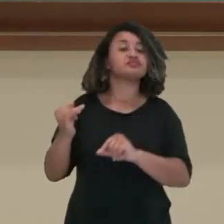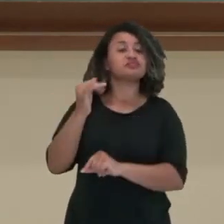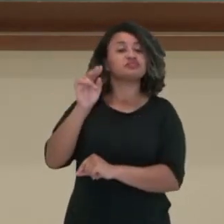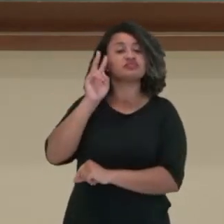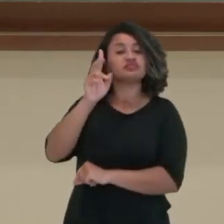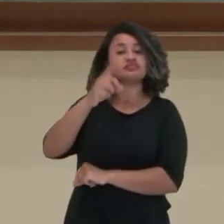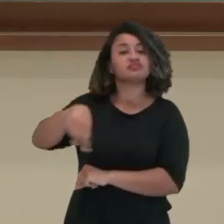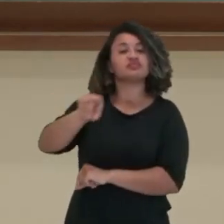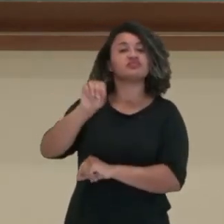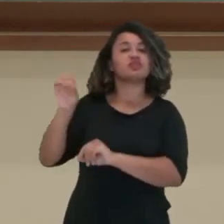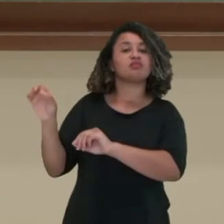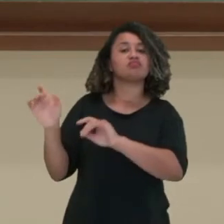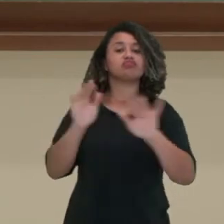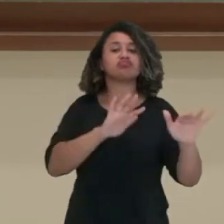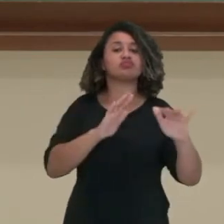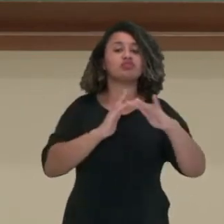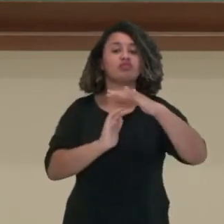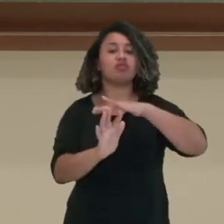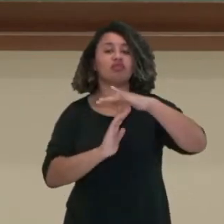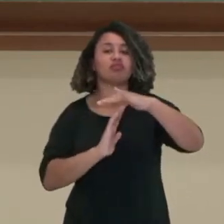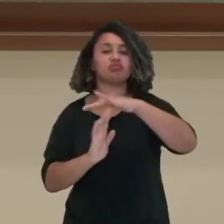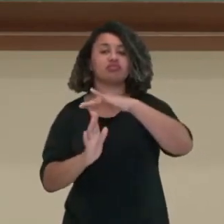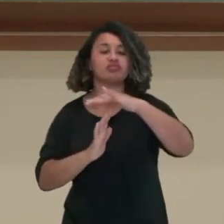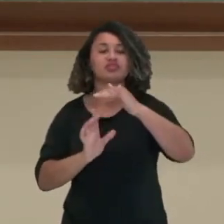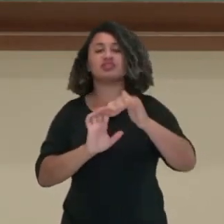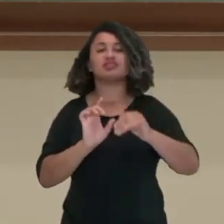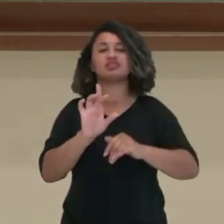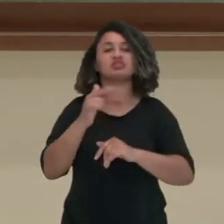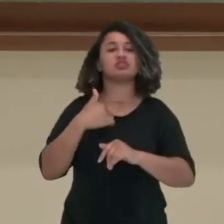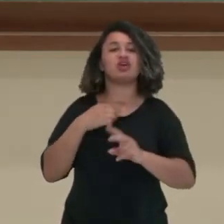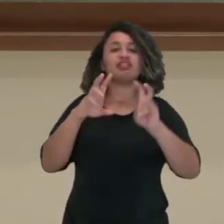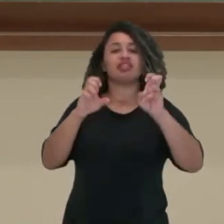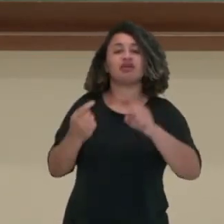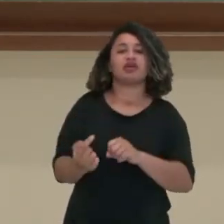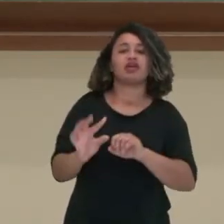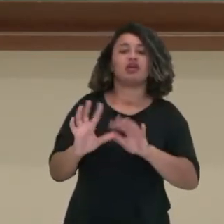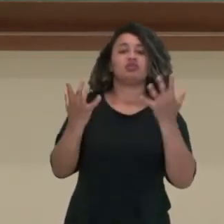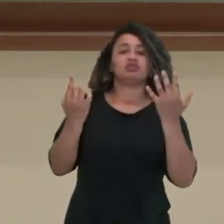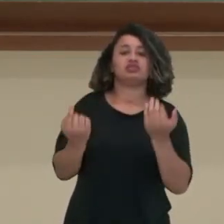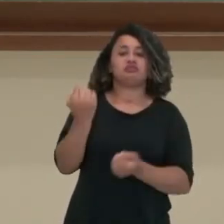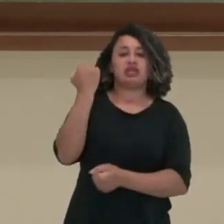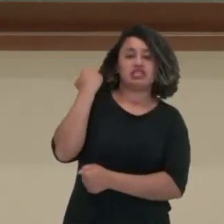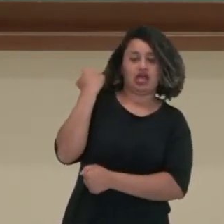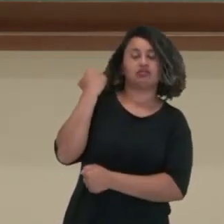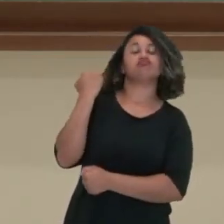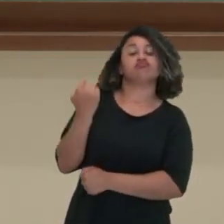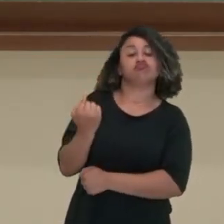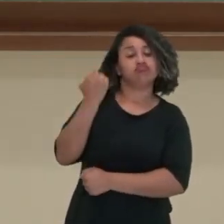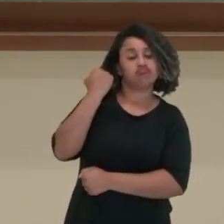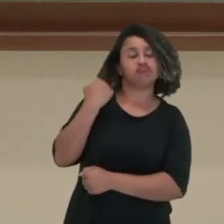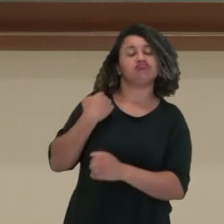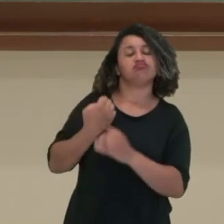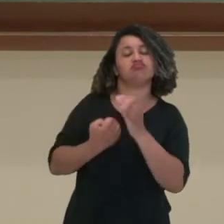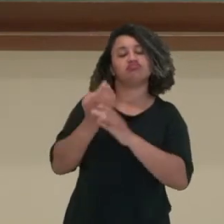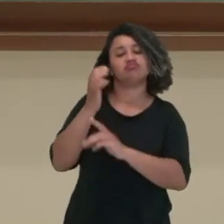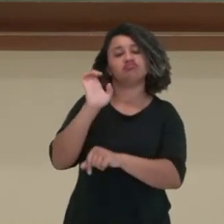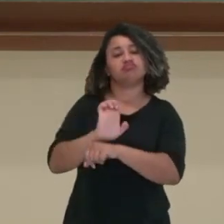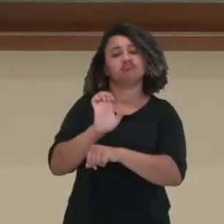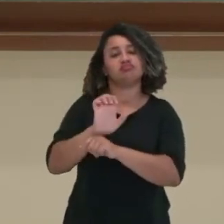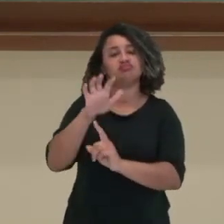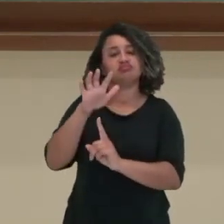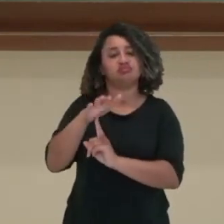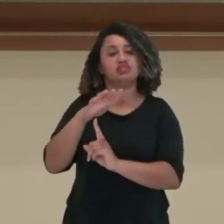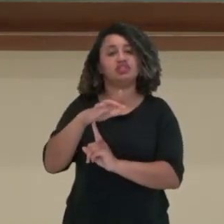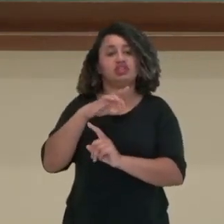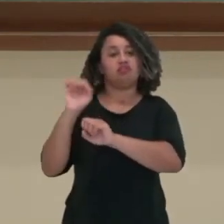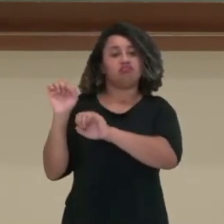que os fluxos migratórios não são apenas um assunto do passado. No passado, a formação do estado do Paraná ocorreu aí